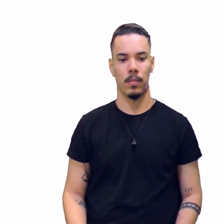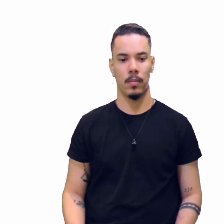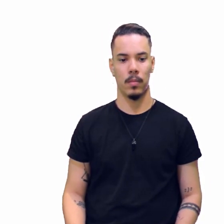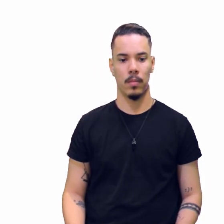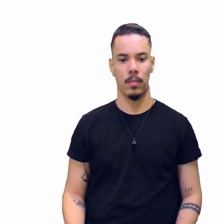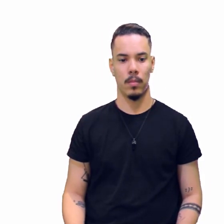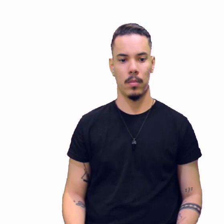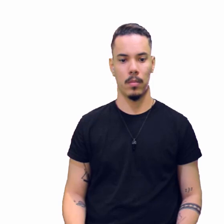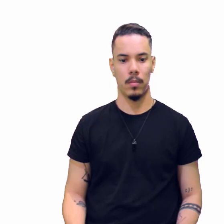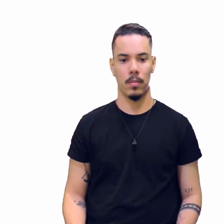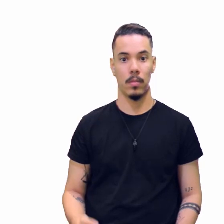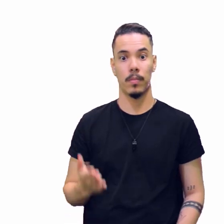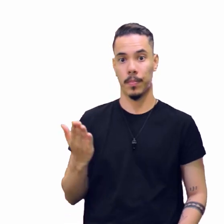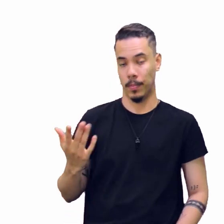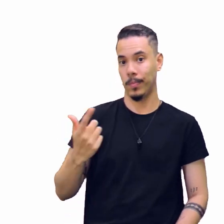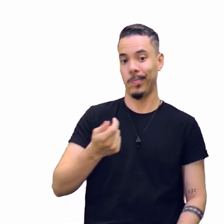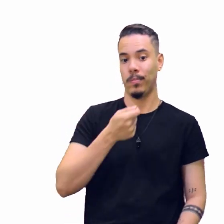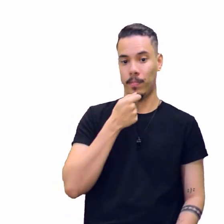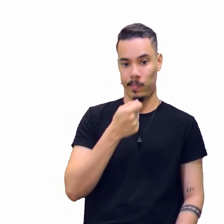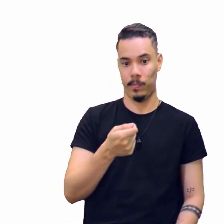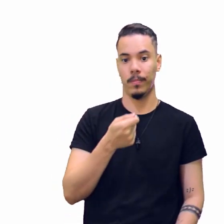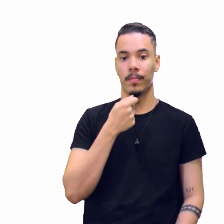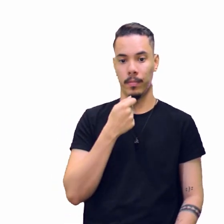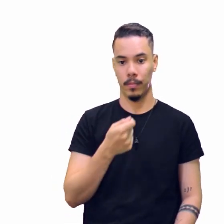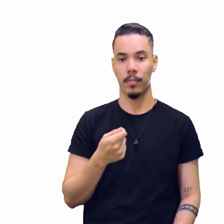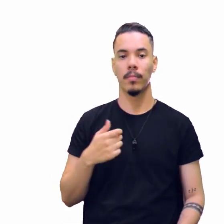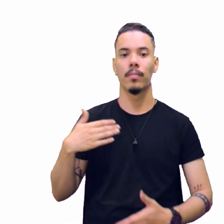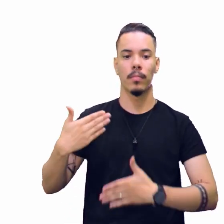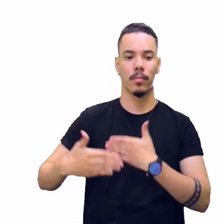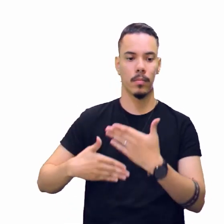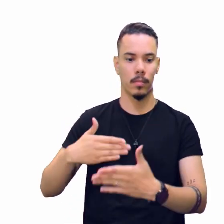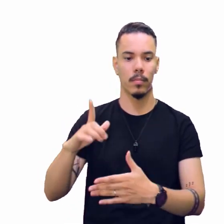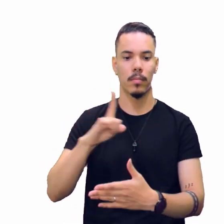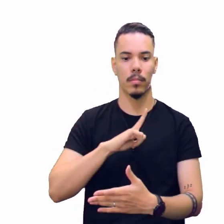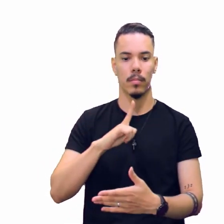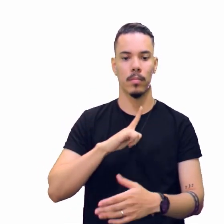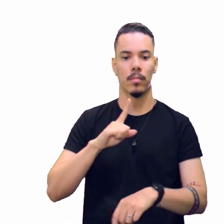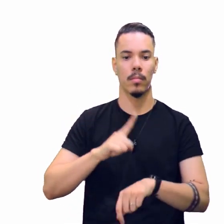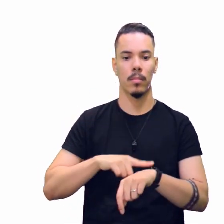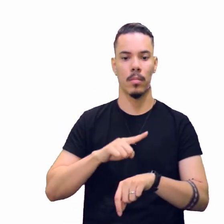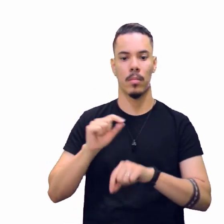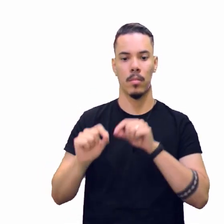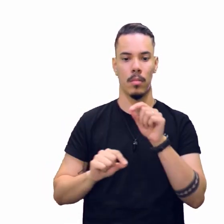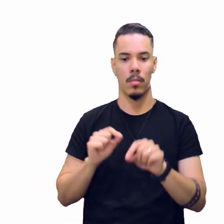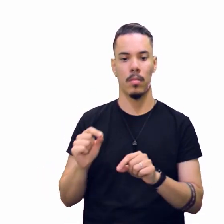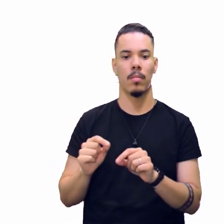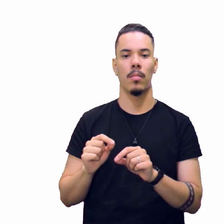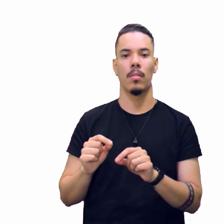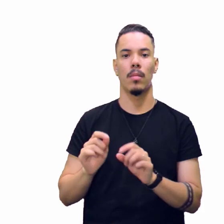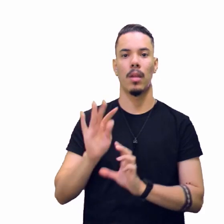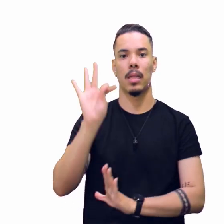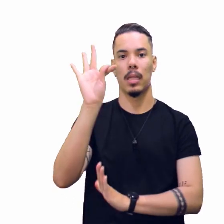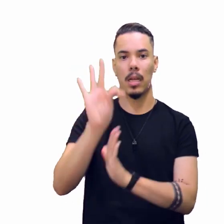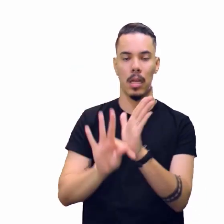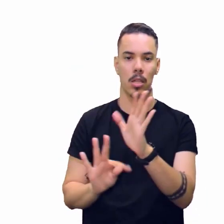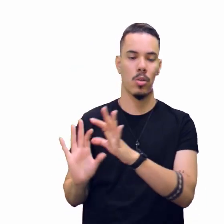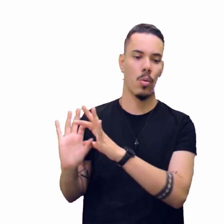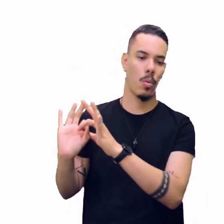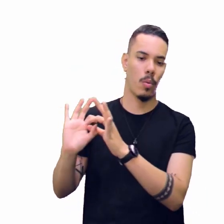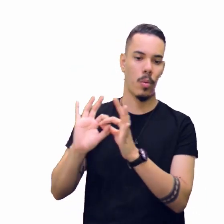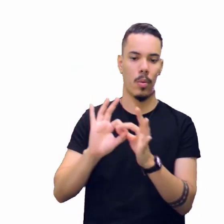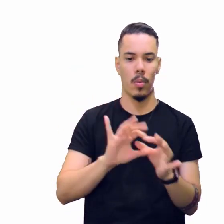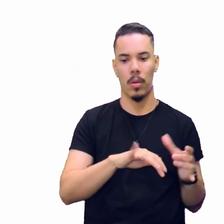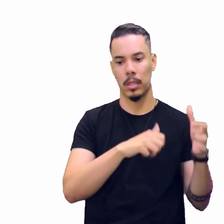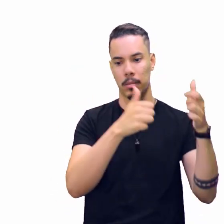As entrevistas passam por um procedimento de retextualização,